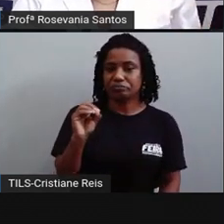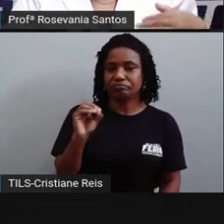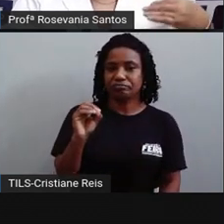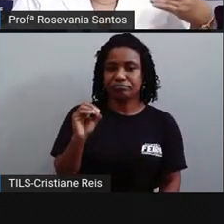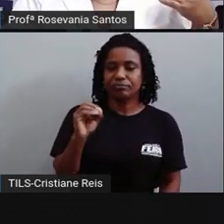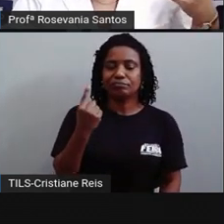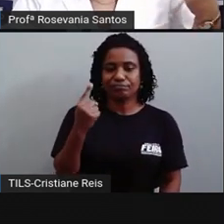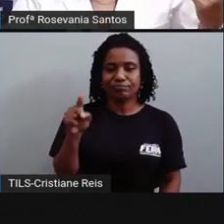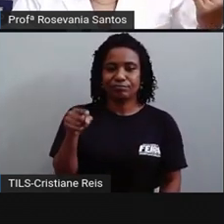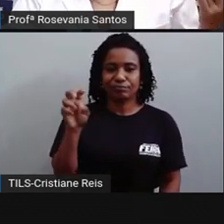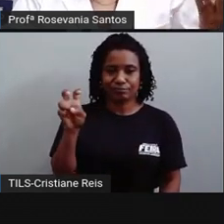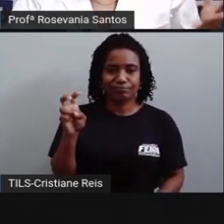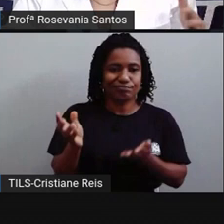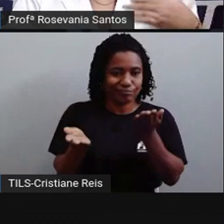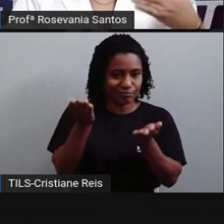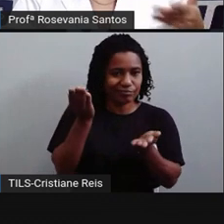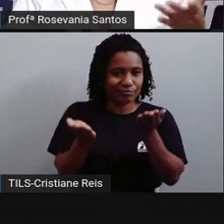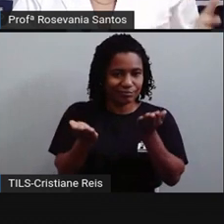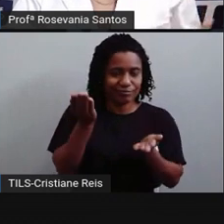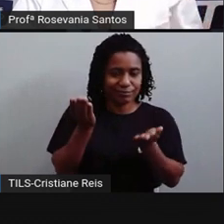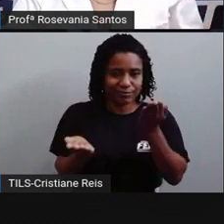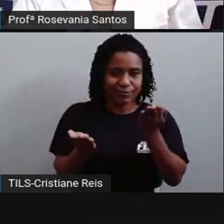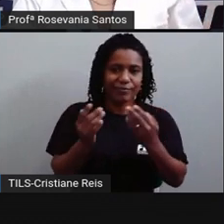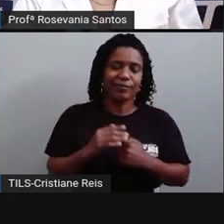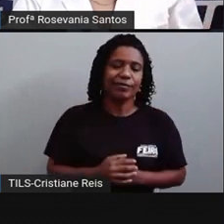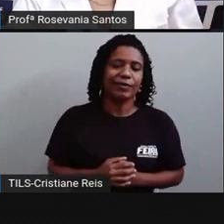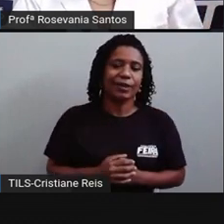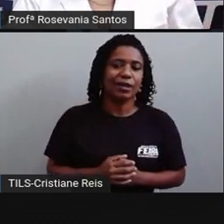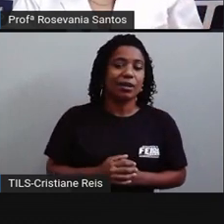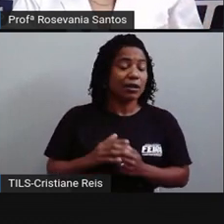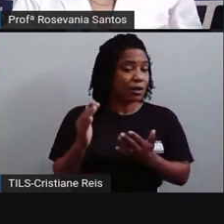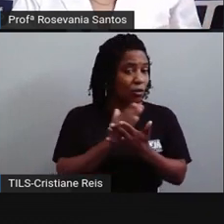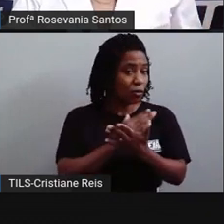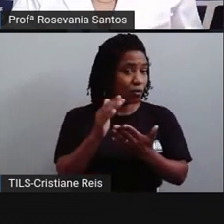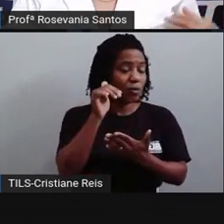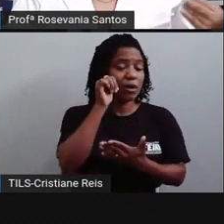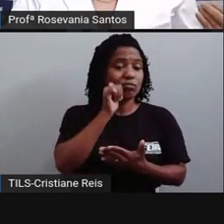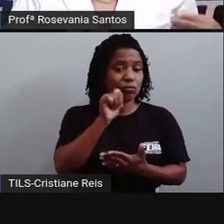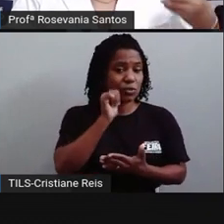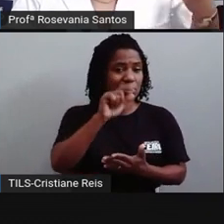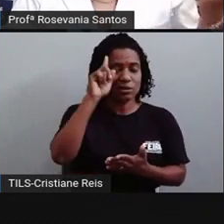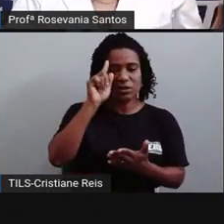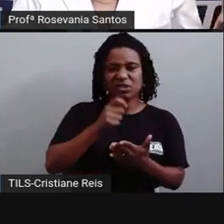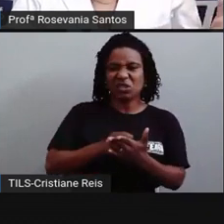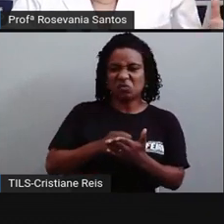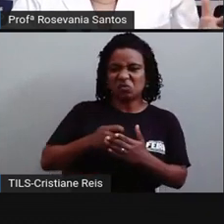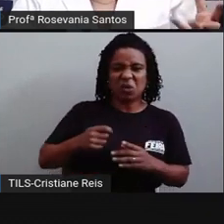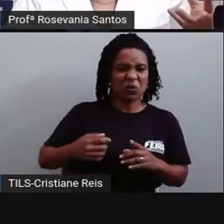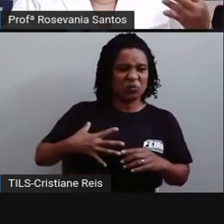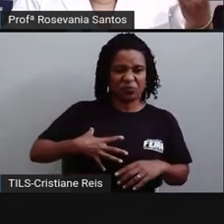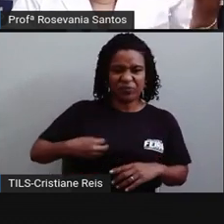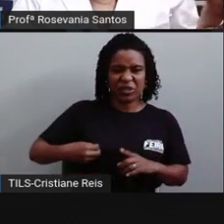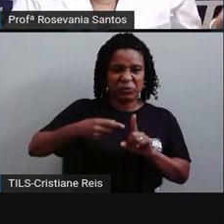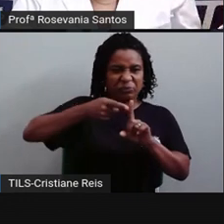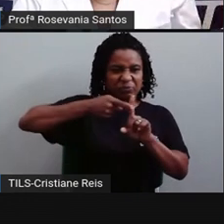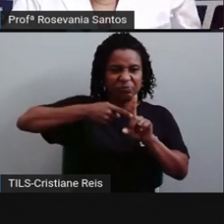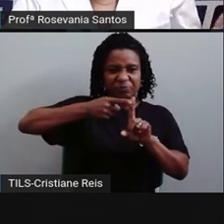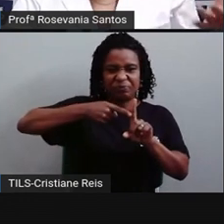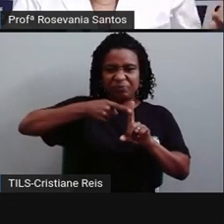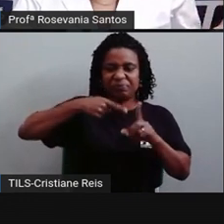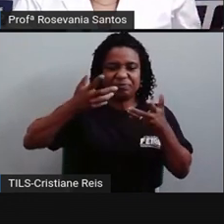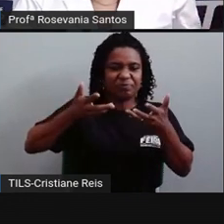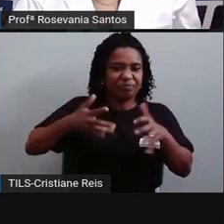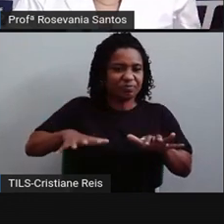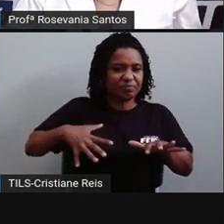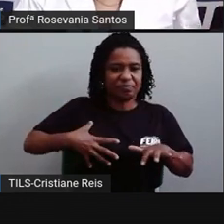agora não querem ter filho nenhum porque elas sabem que o custo de vida é muito alto, porque agora a gente tem que ter responsabilidade, sempre devia